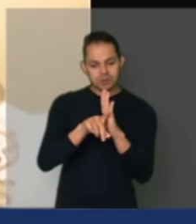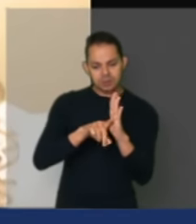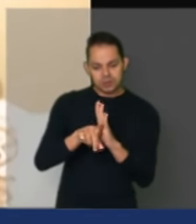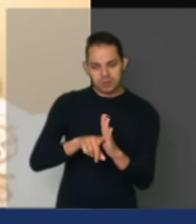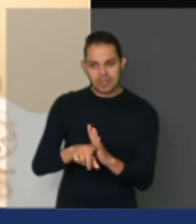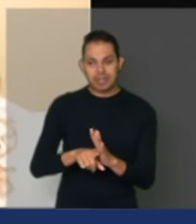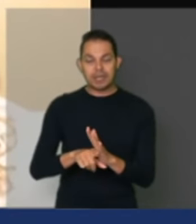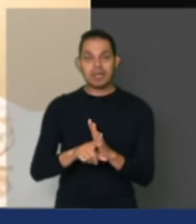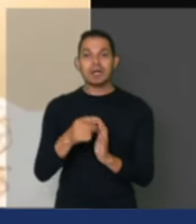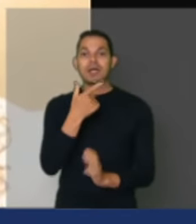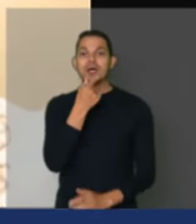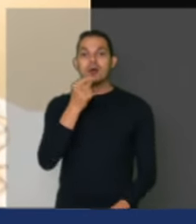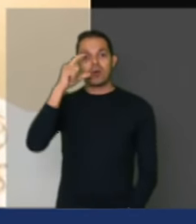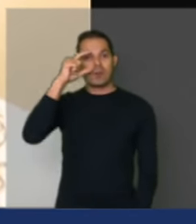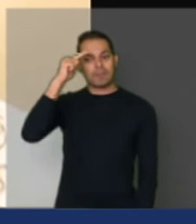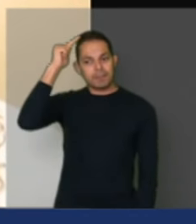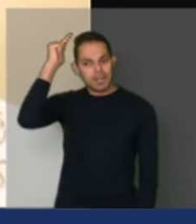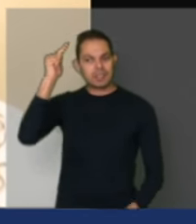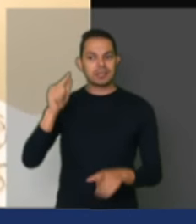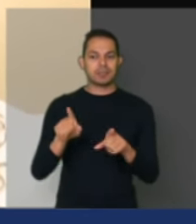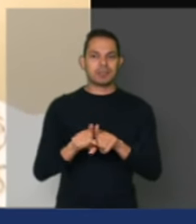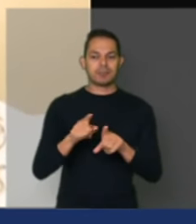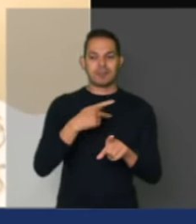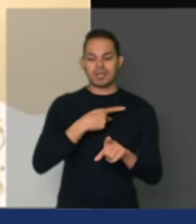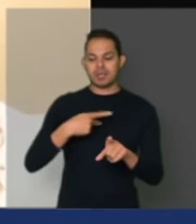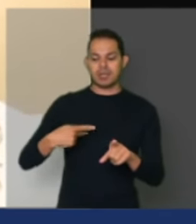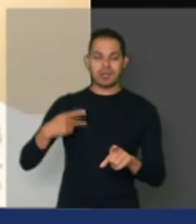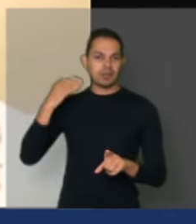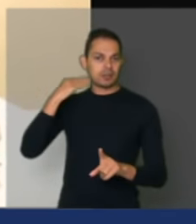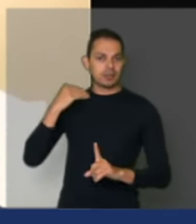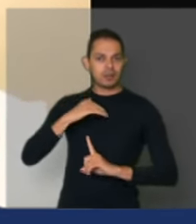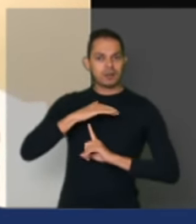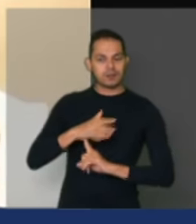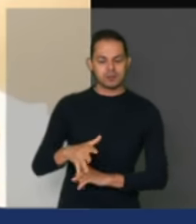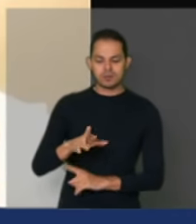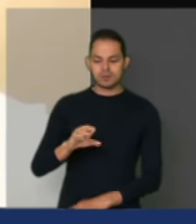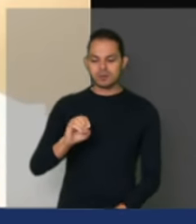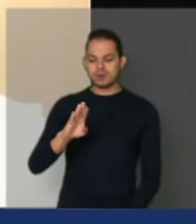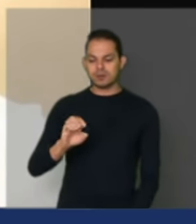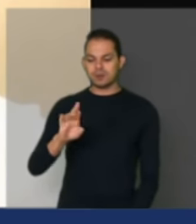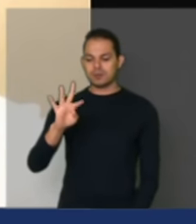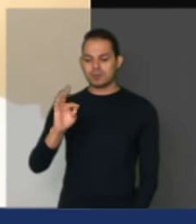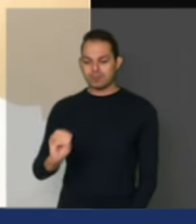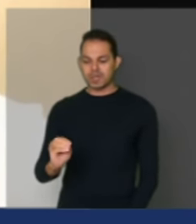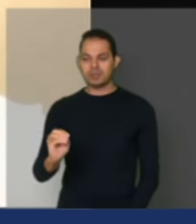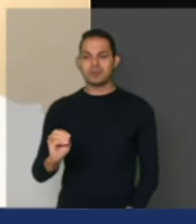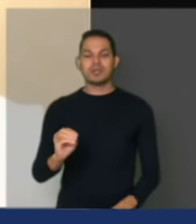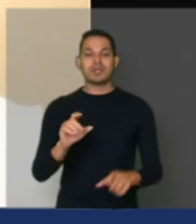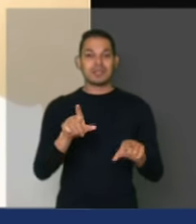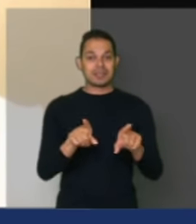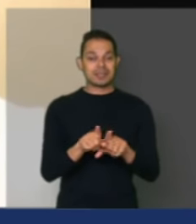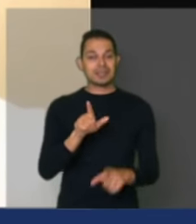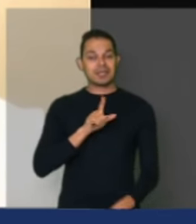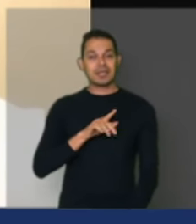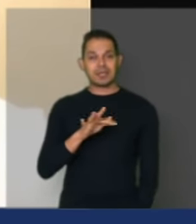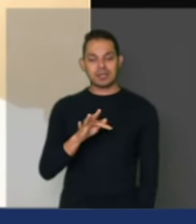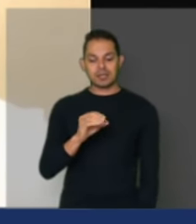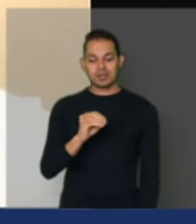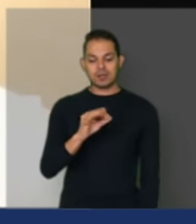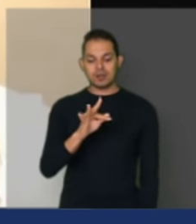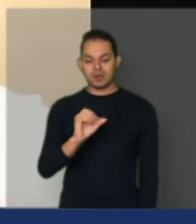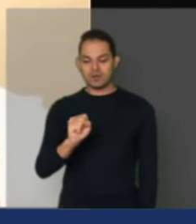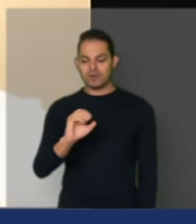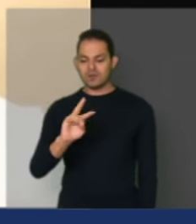Paulo Guedes e o presidente do Banco Central, Roberto Campos Neto, entre aqueles que têm offshore em paraísos fiscais,